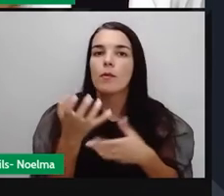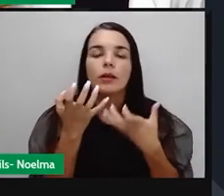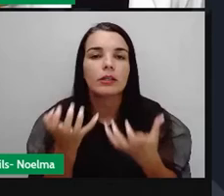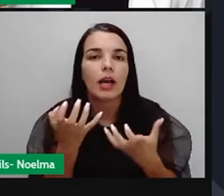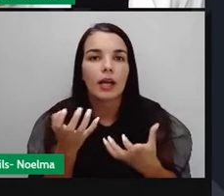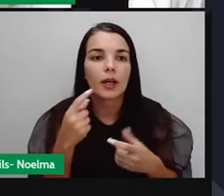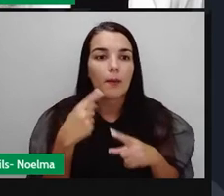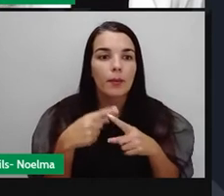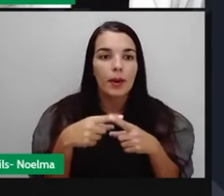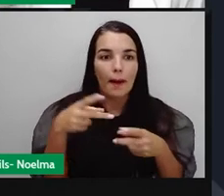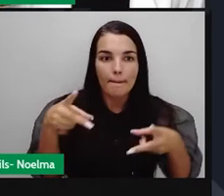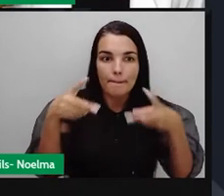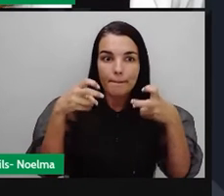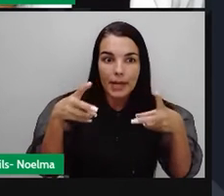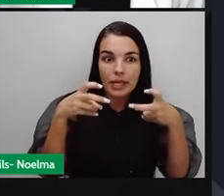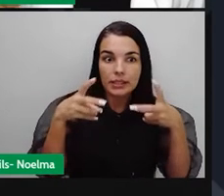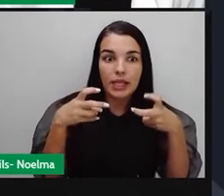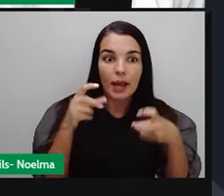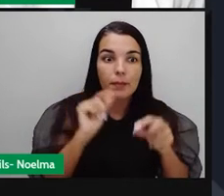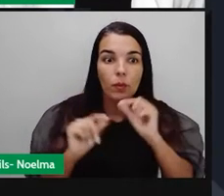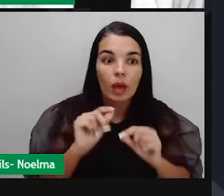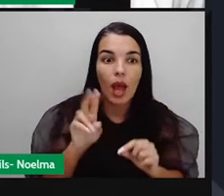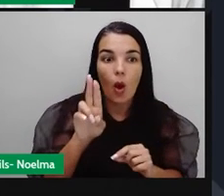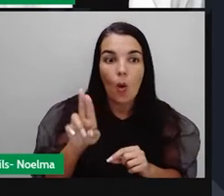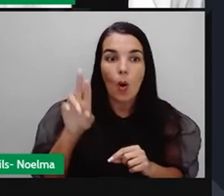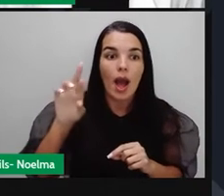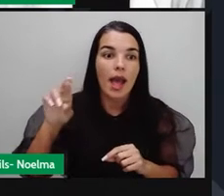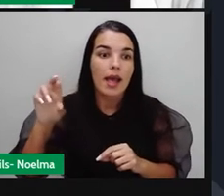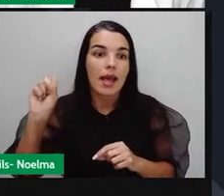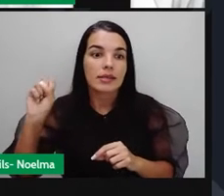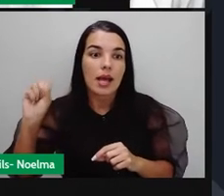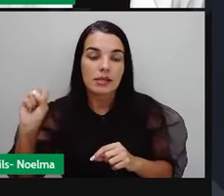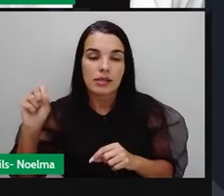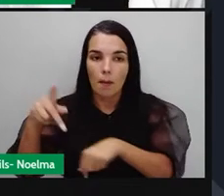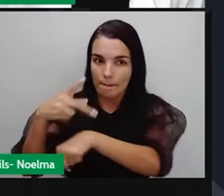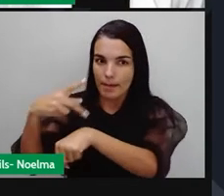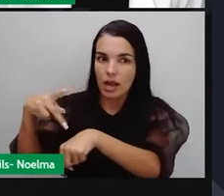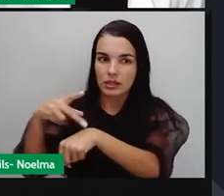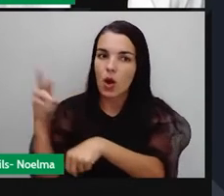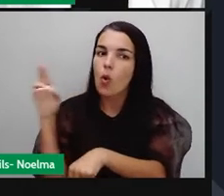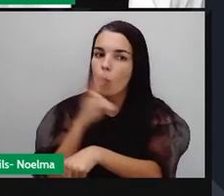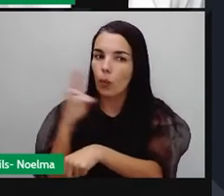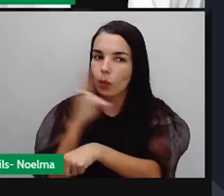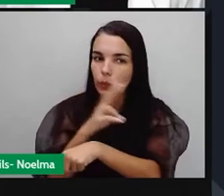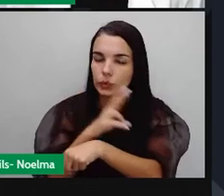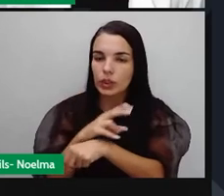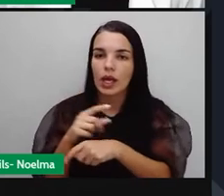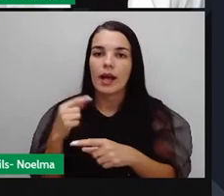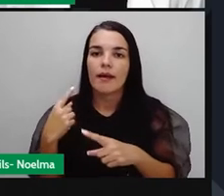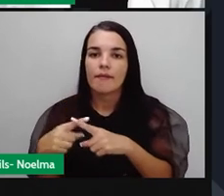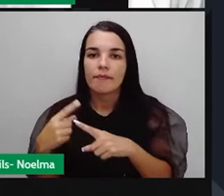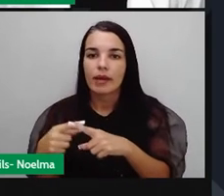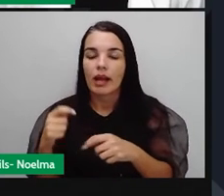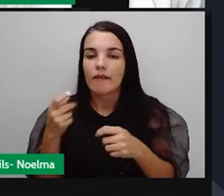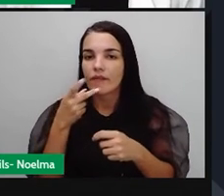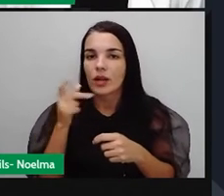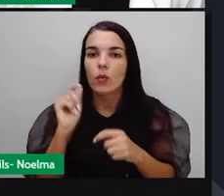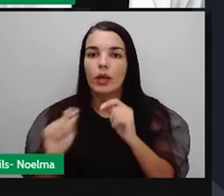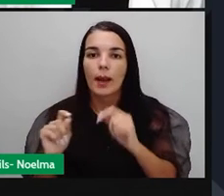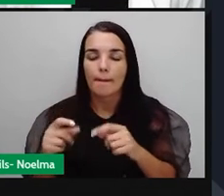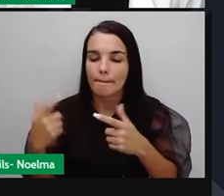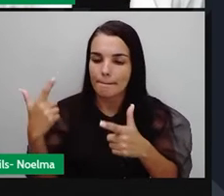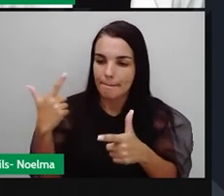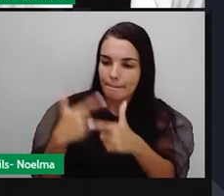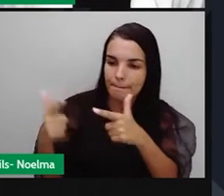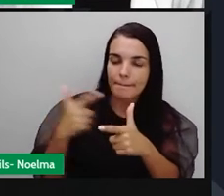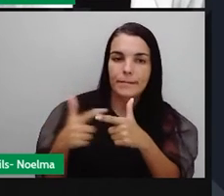percebem que a União Soviética estava com essa intenção, e eles alegam que os mísseis não chegariam lá